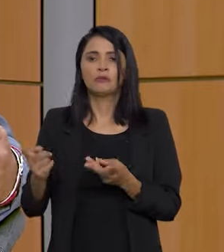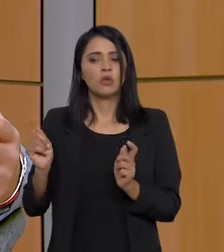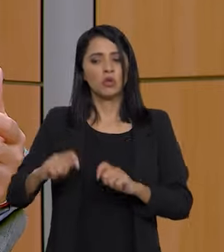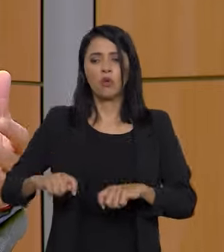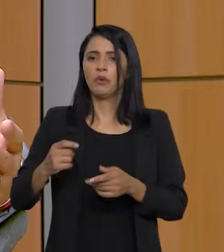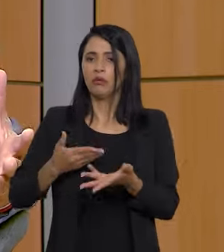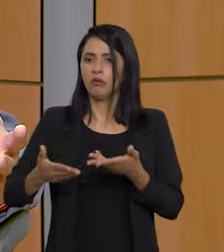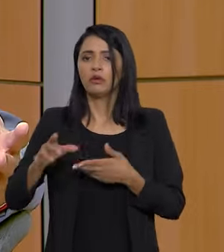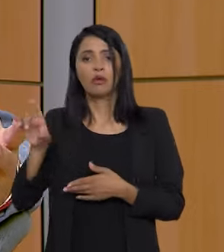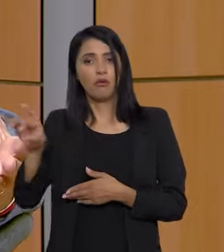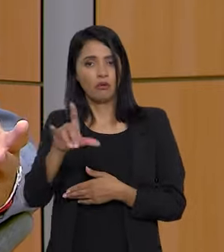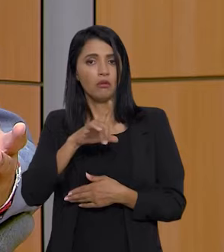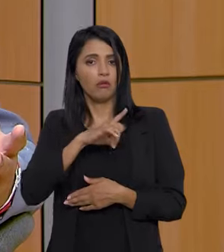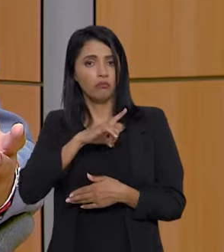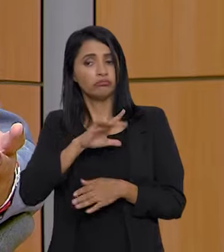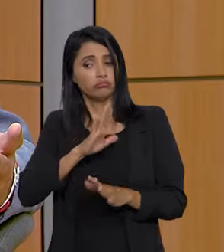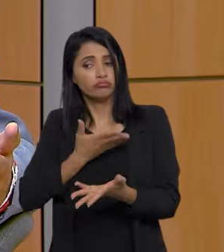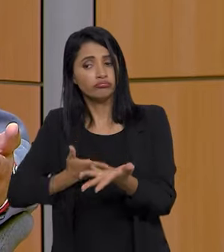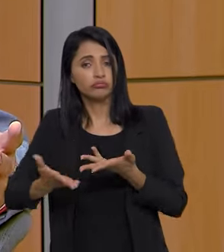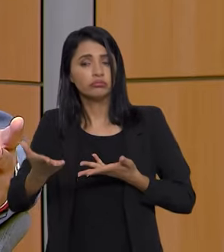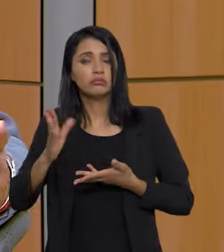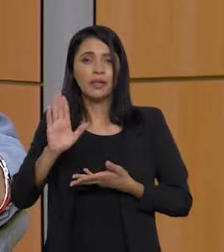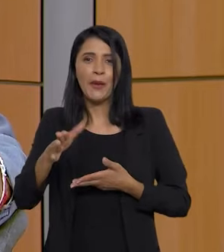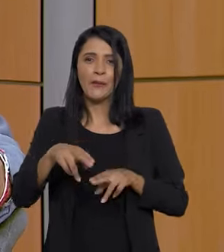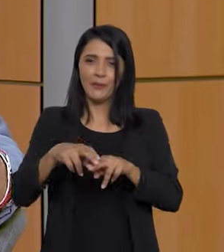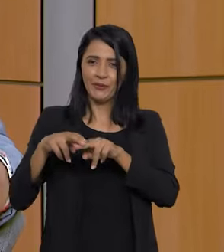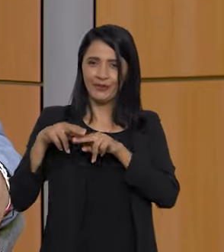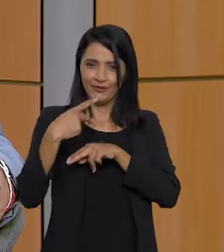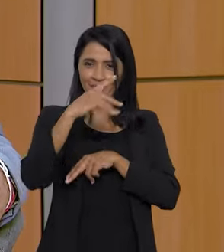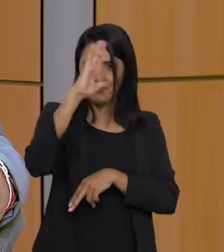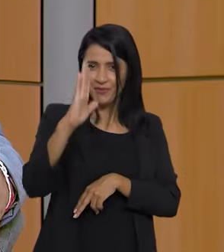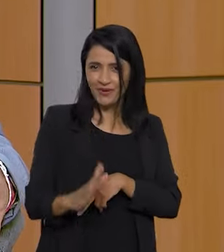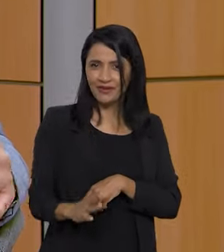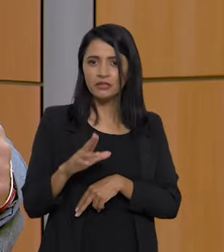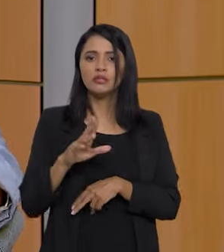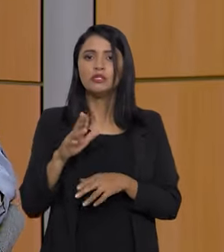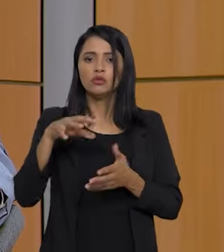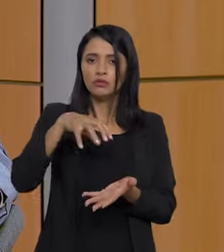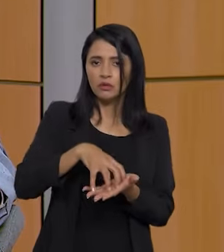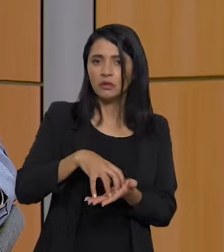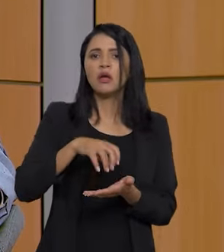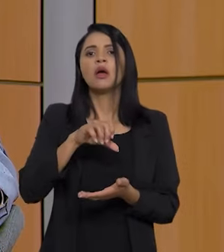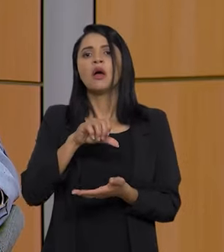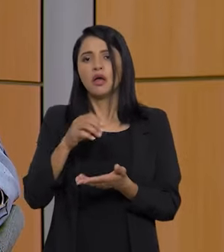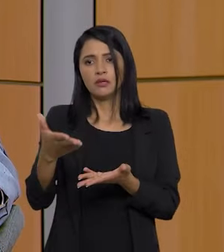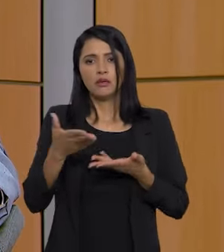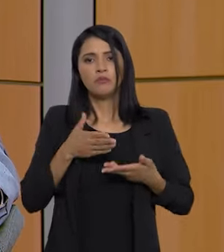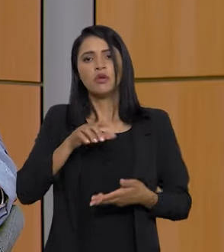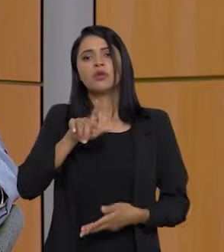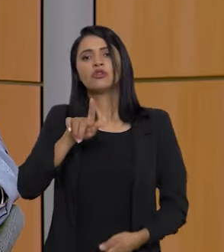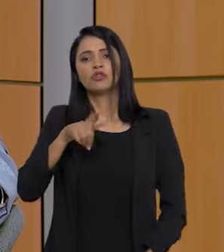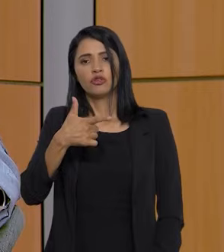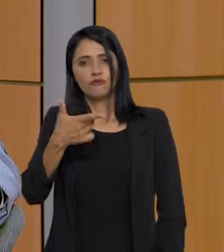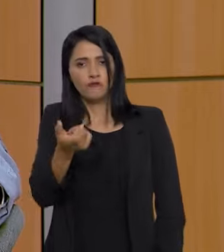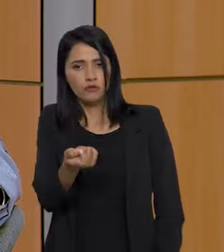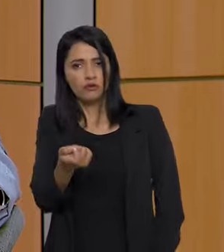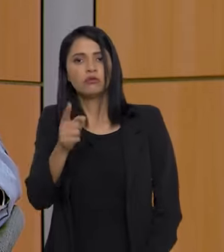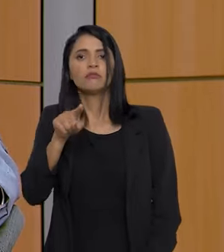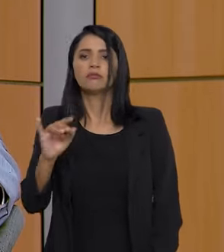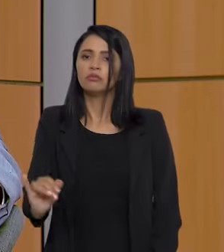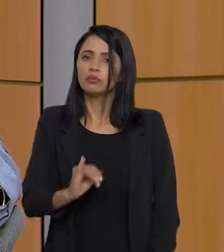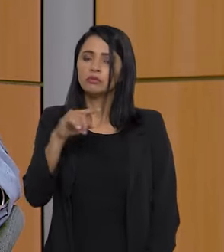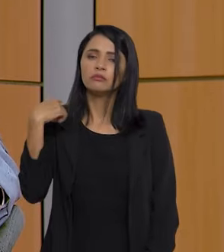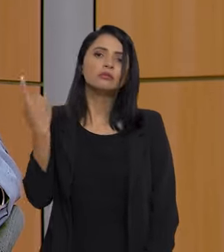e competências que cada um tem. Por isso, o fato do Brasil ser de ao G20 vai ser muito